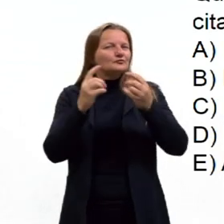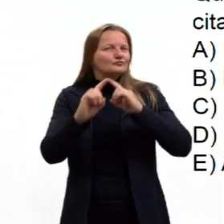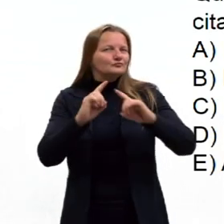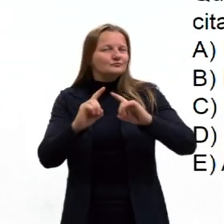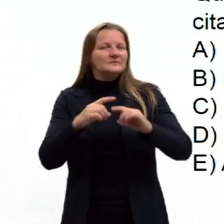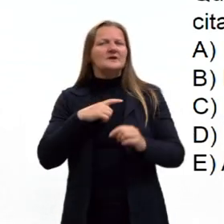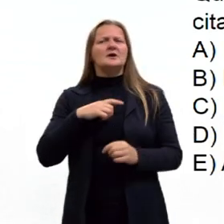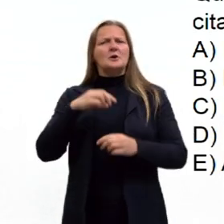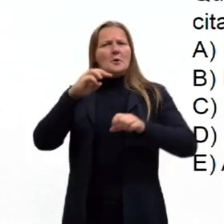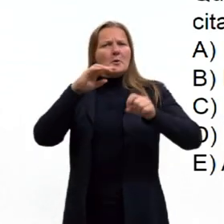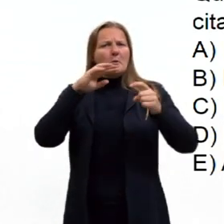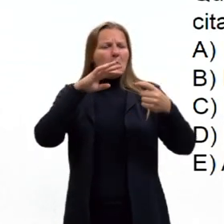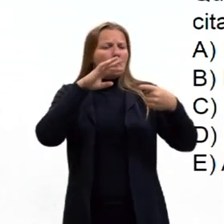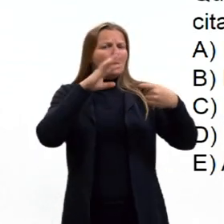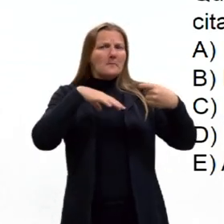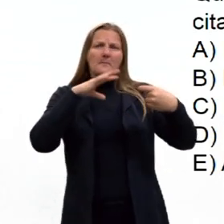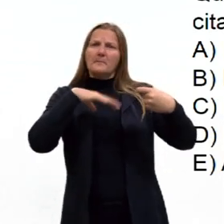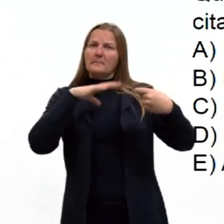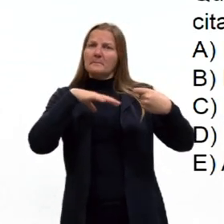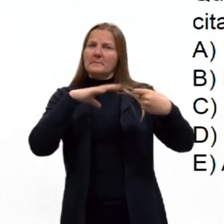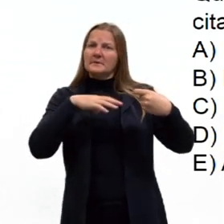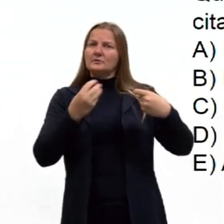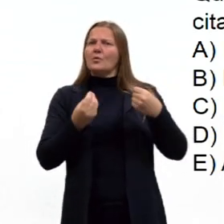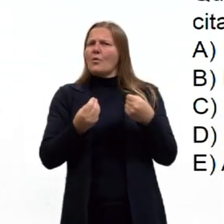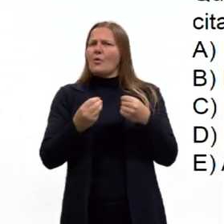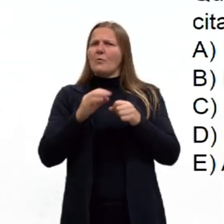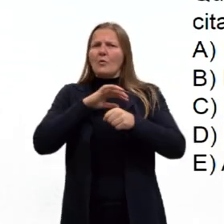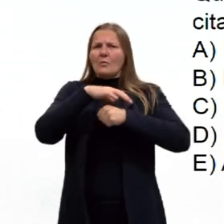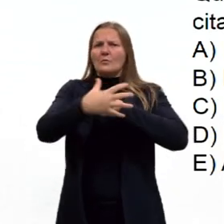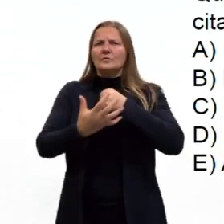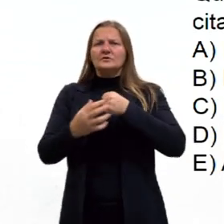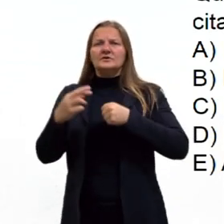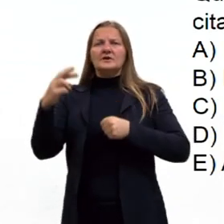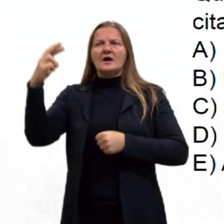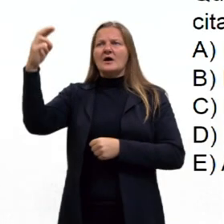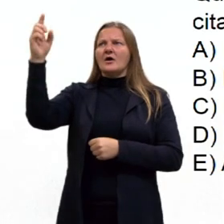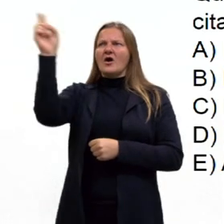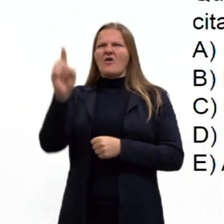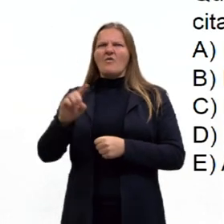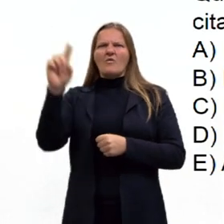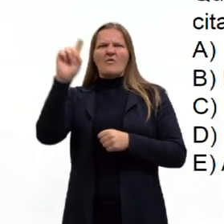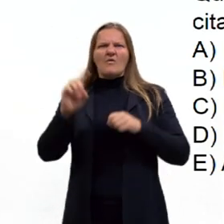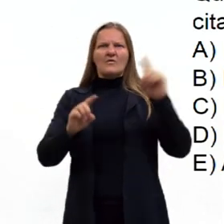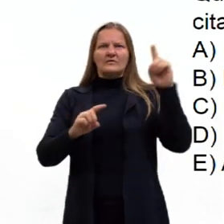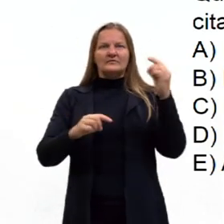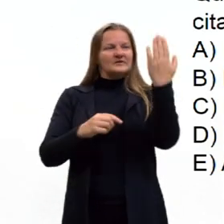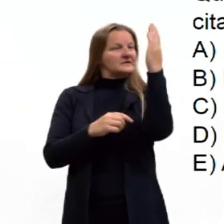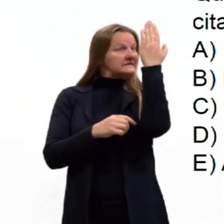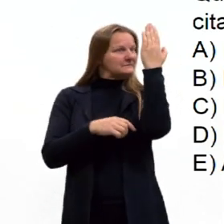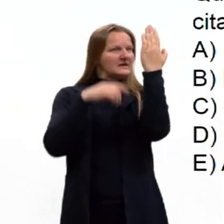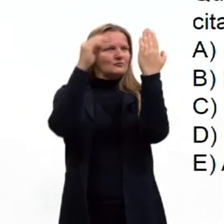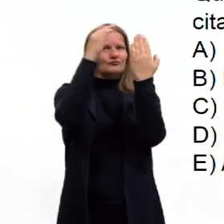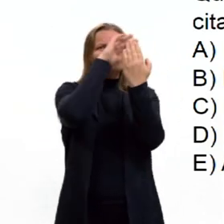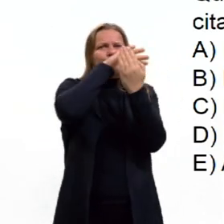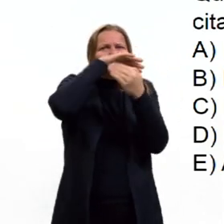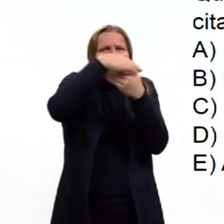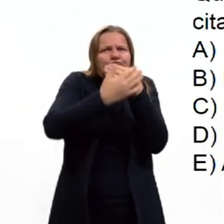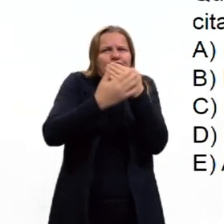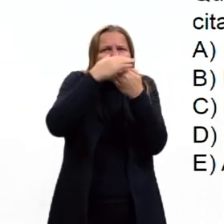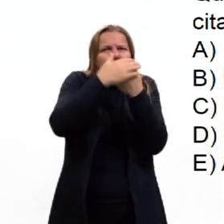muitos mitos em relação a como se proteger de raios, cobrir espelhos e não pegar em facas,